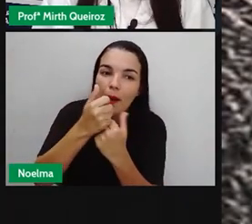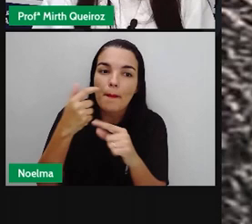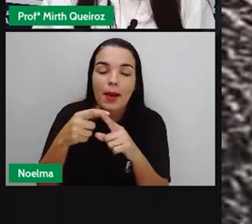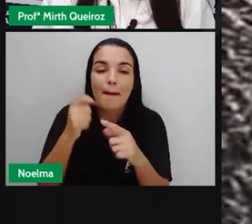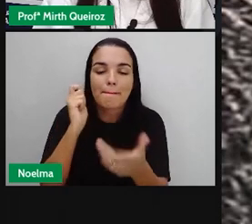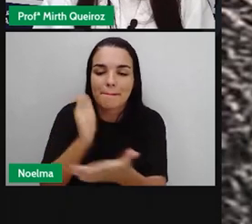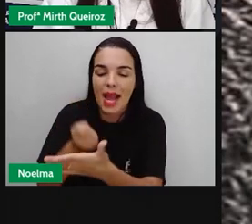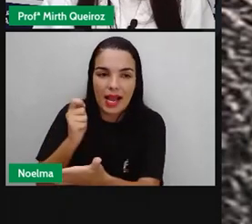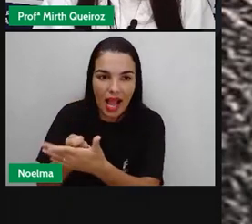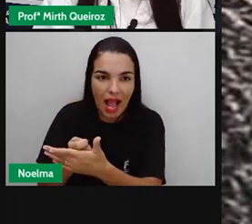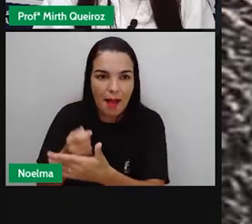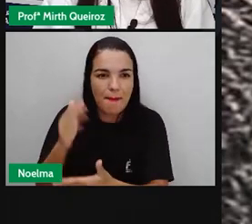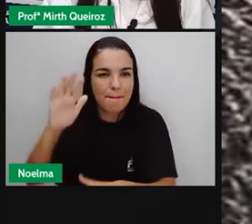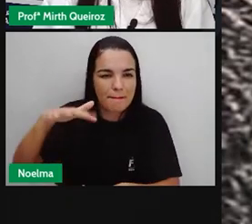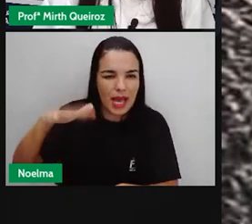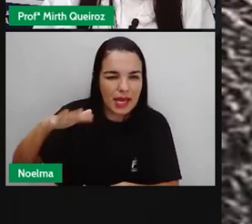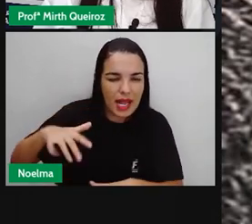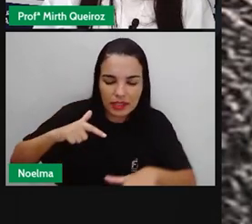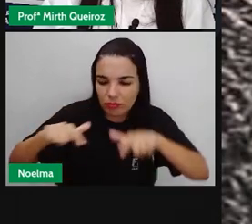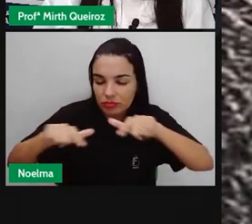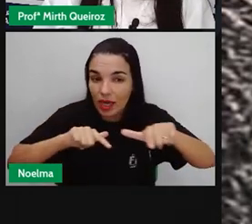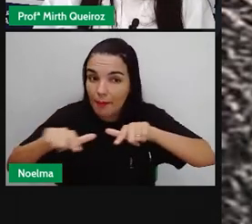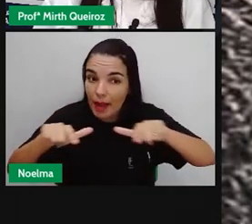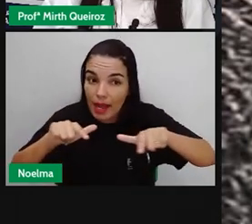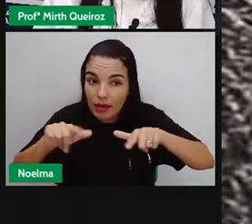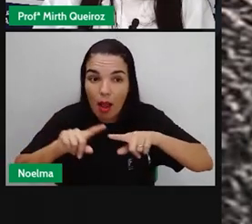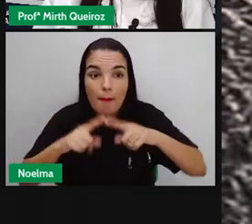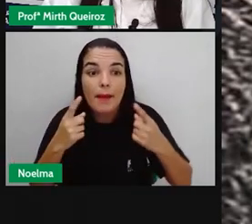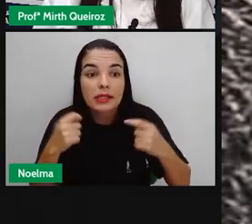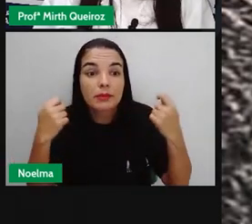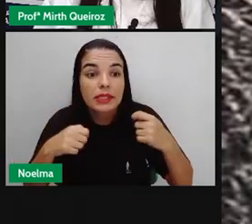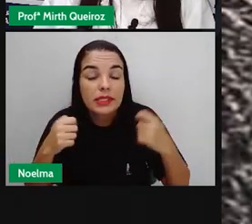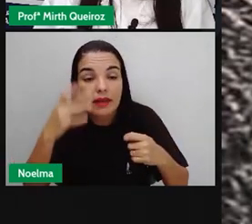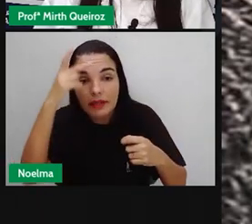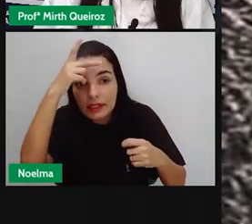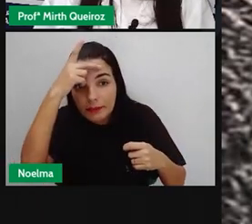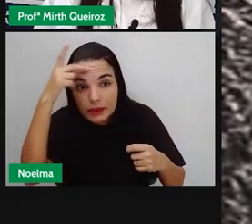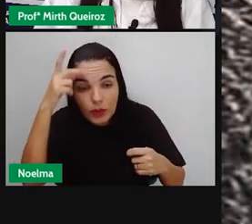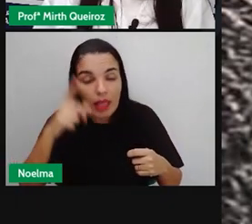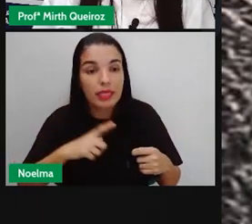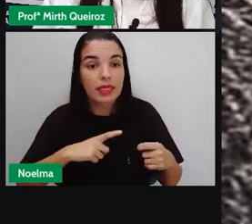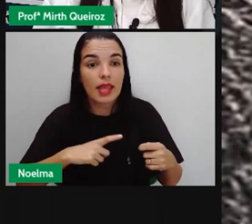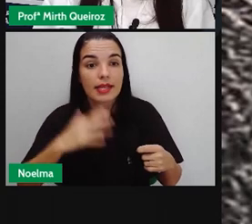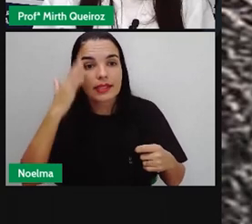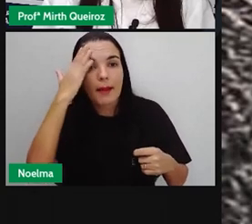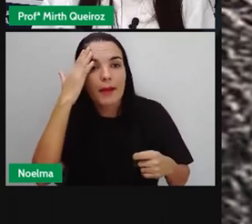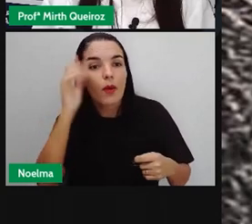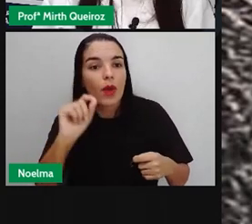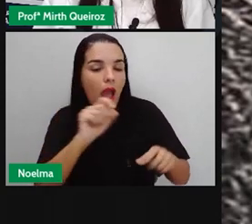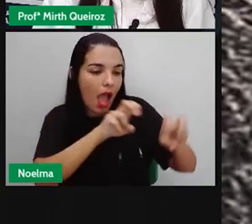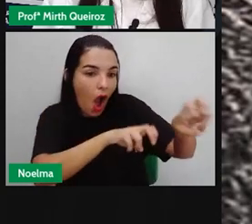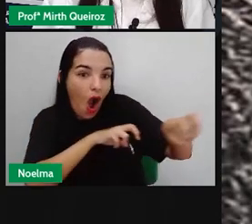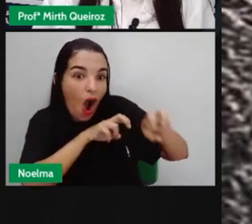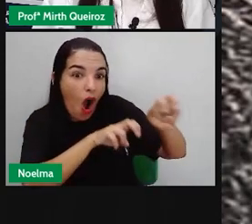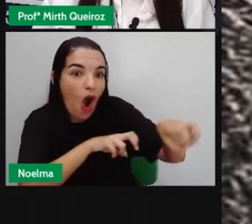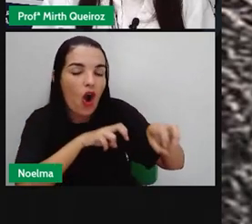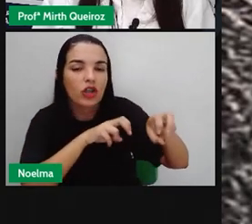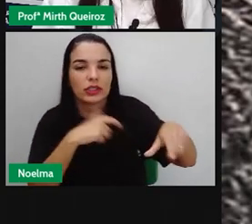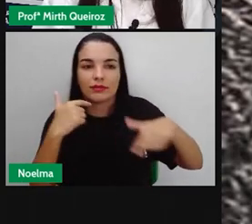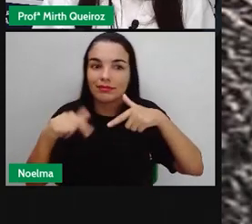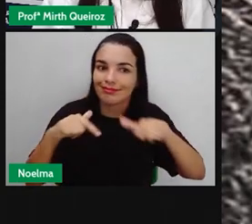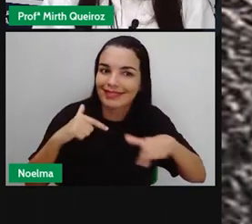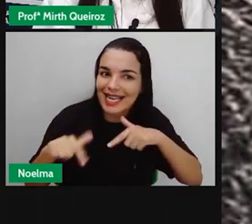mas que tivesse domínio das técnicas de produção agrícolas e manufatureiras da Europa. Ou seja, quando ali